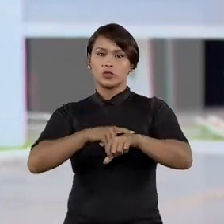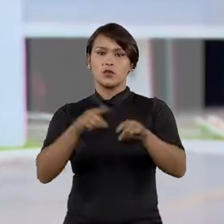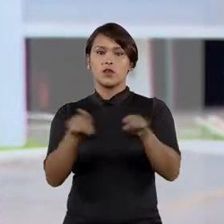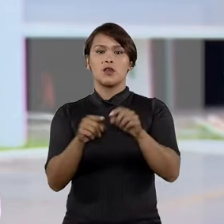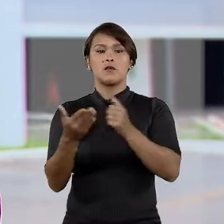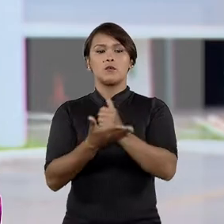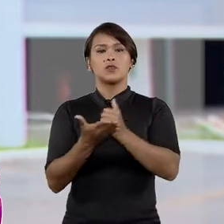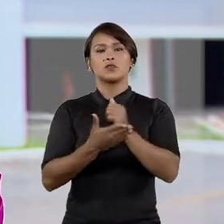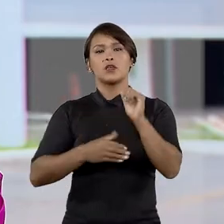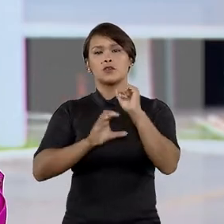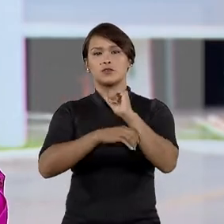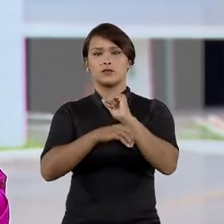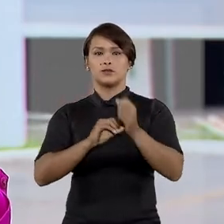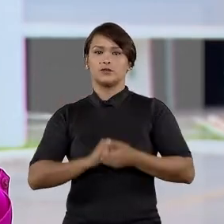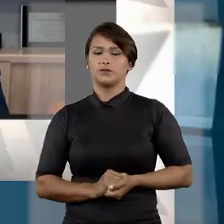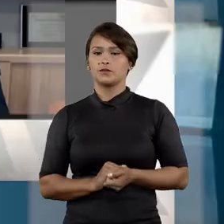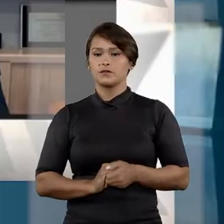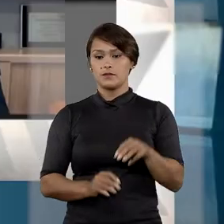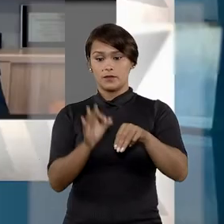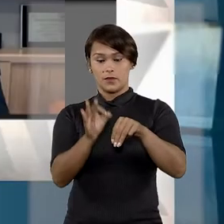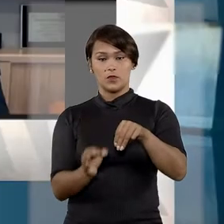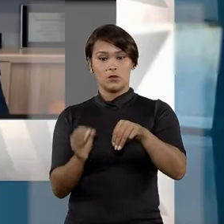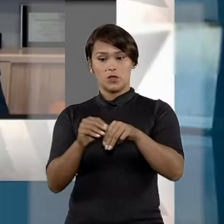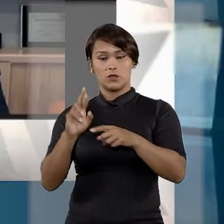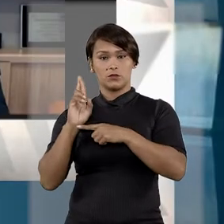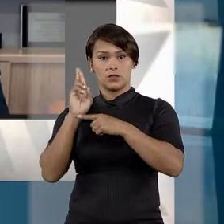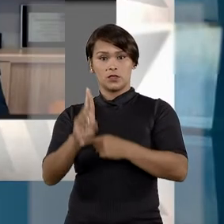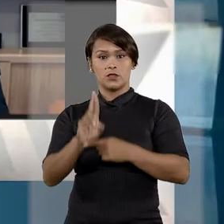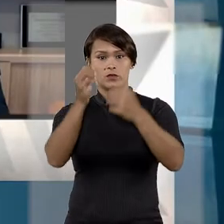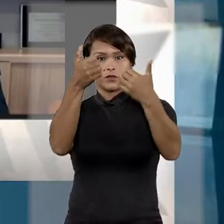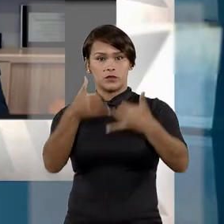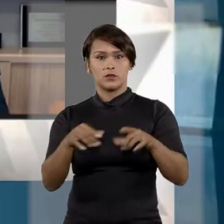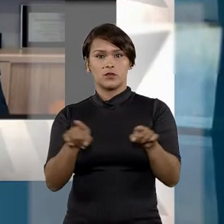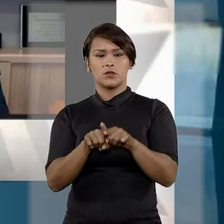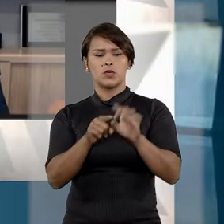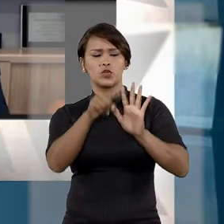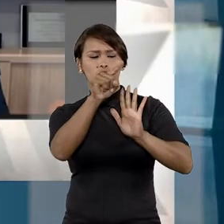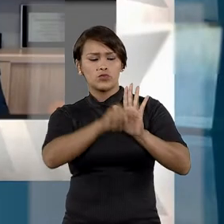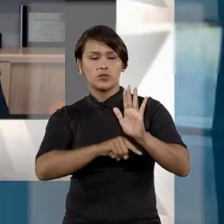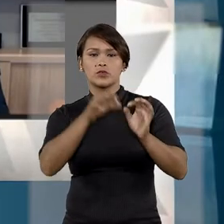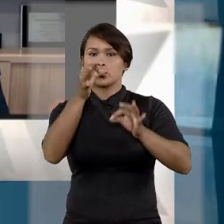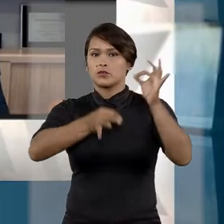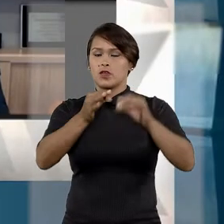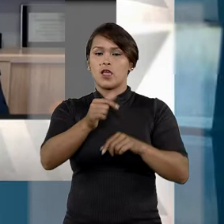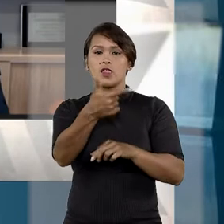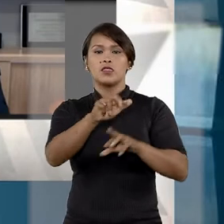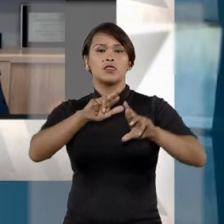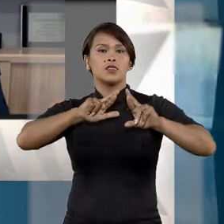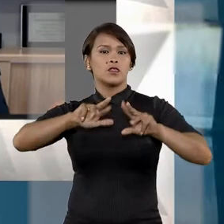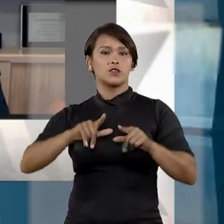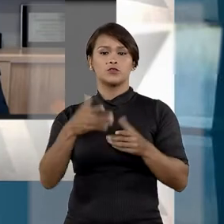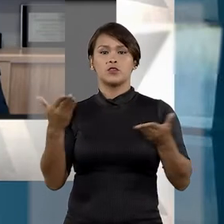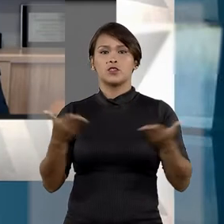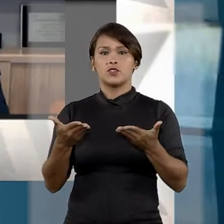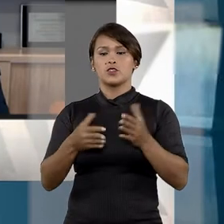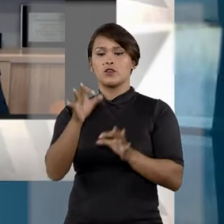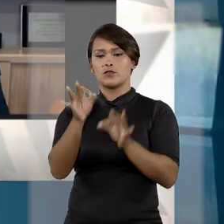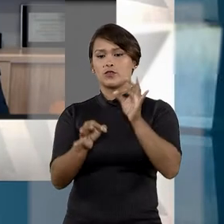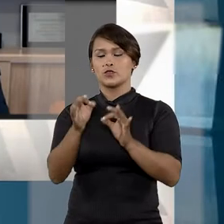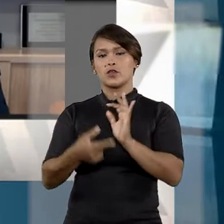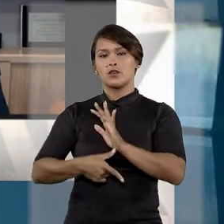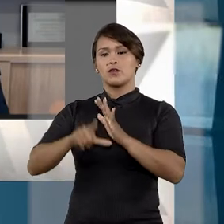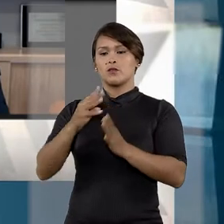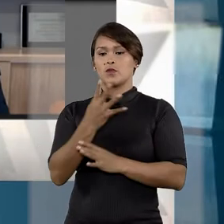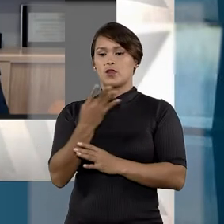período com base no Código Civil. O ministro Vilas Boscoeva explicou que a questão em julgamento não é diferente da que já foi